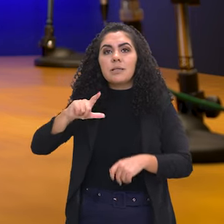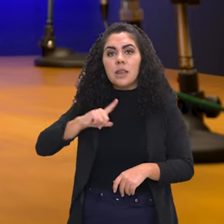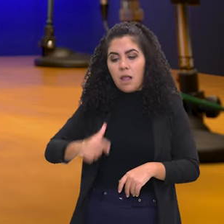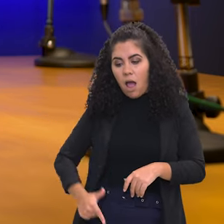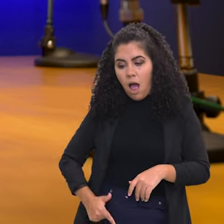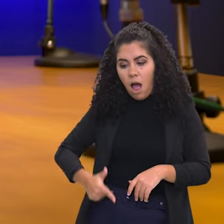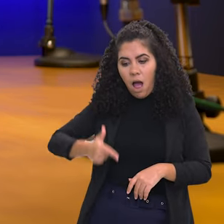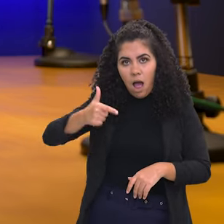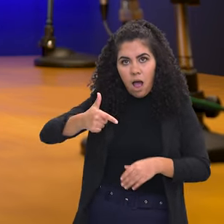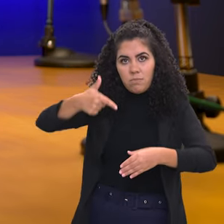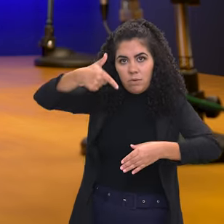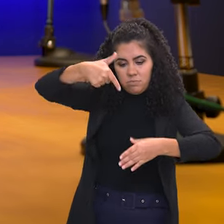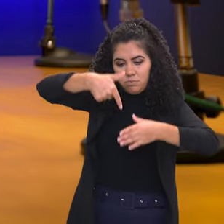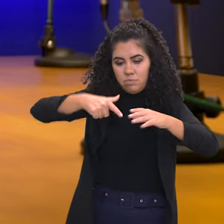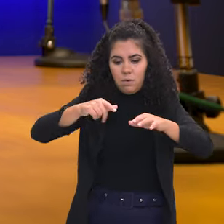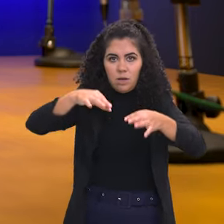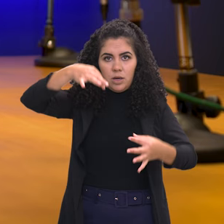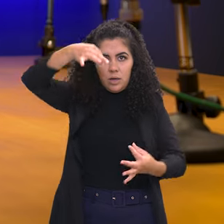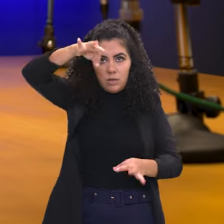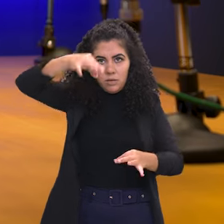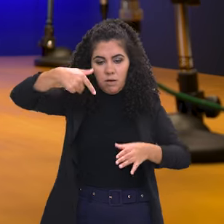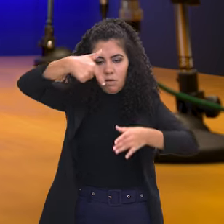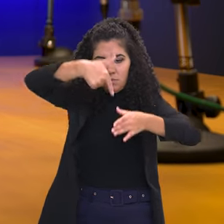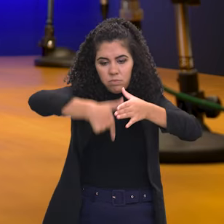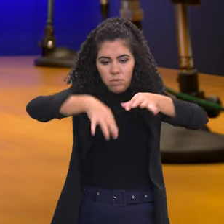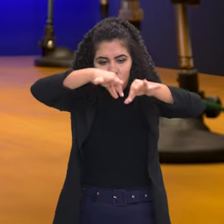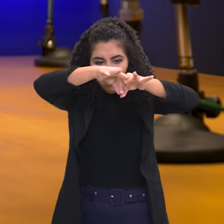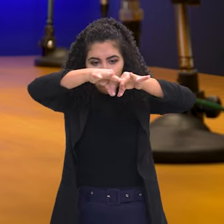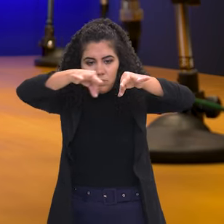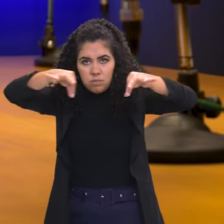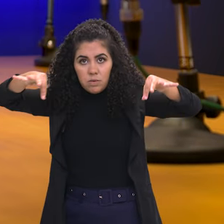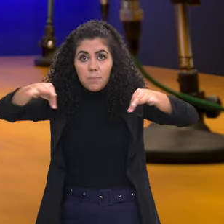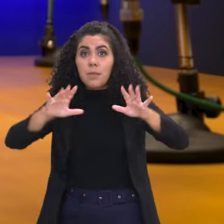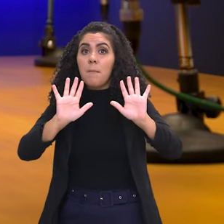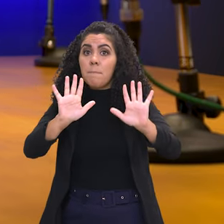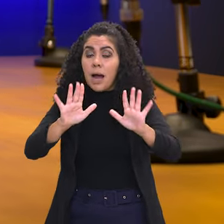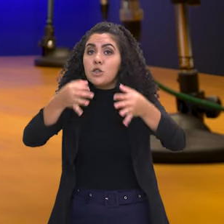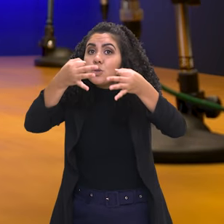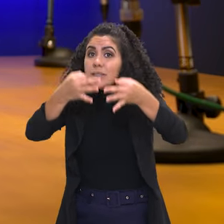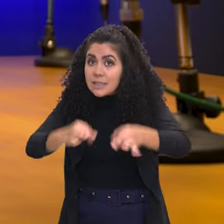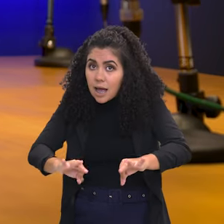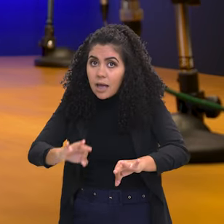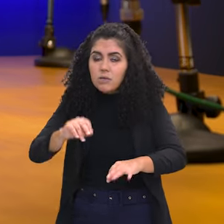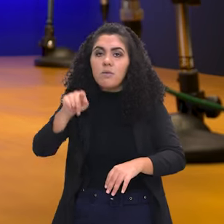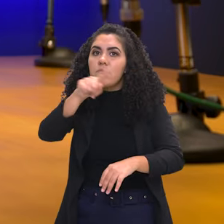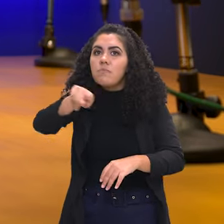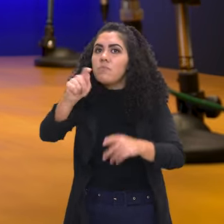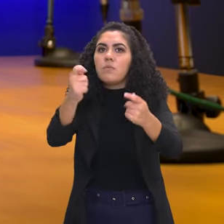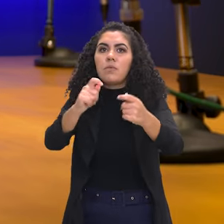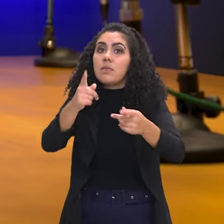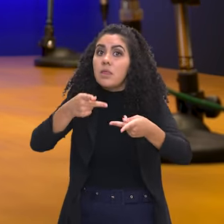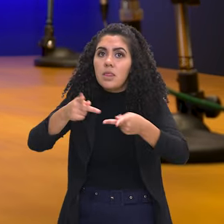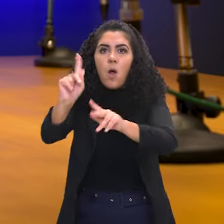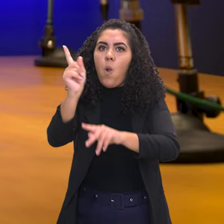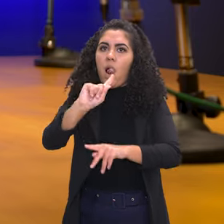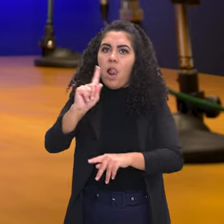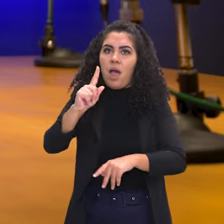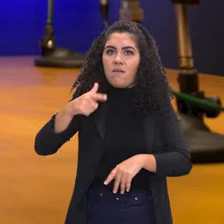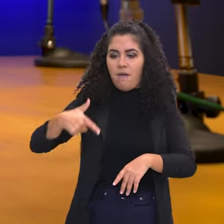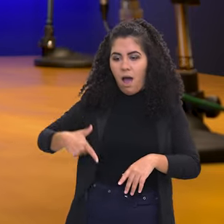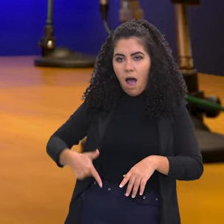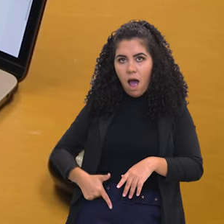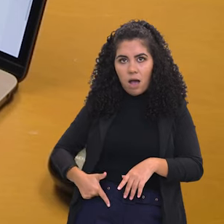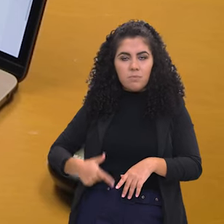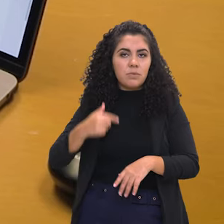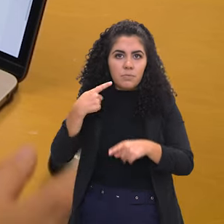sua arma, desmuniciar e lacrar a sua arma. Então, o ideal é que você não leve a sua arma de fogo para a prova, porque, de qualquer forma, você não vai poder fazer a